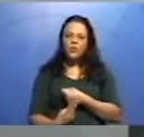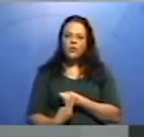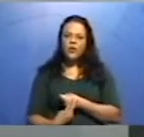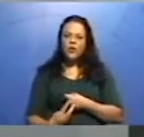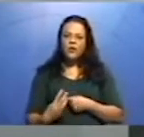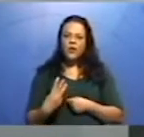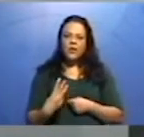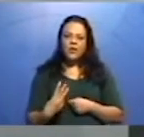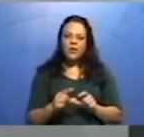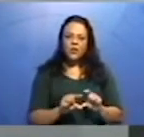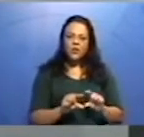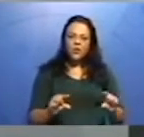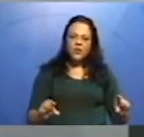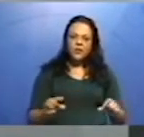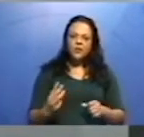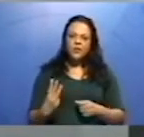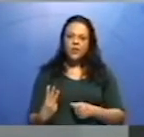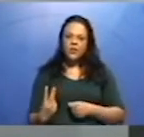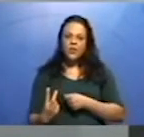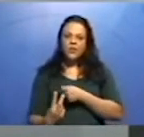consequentemente. Então, vamos lá.